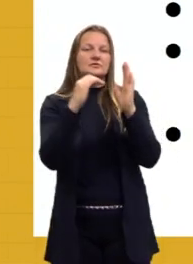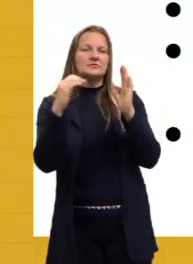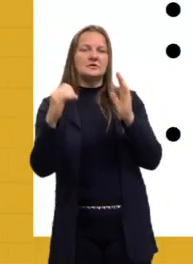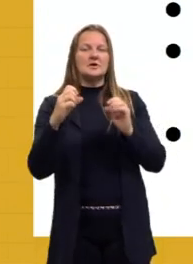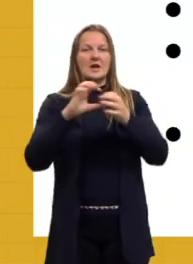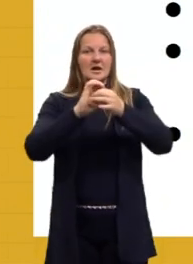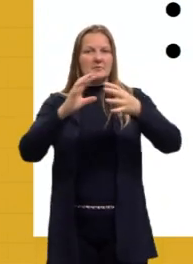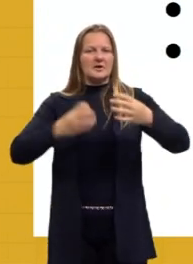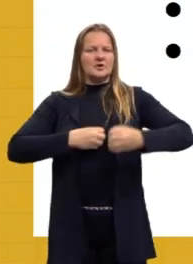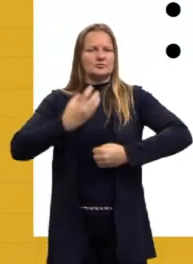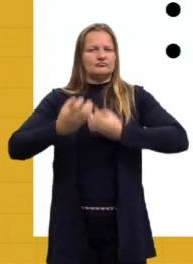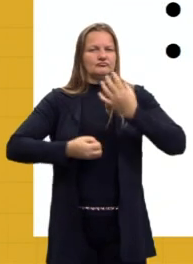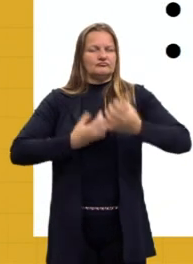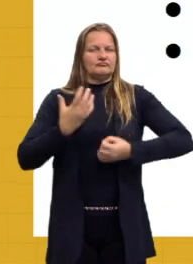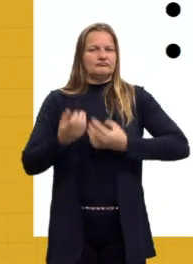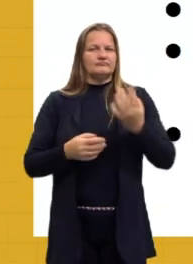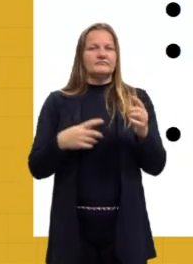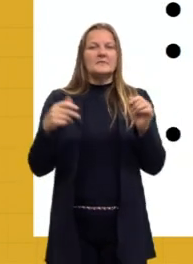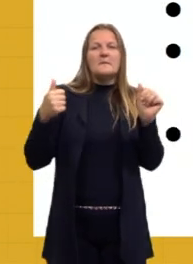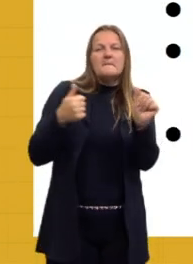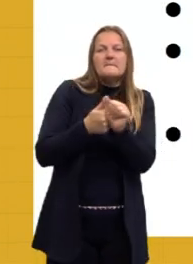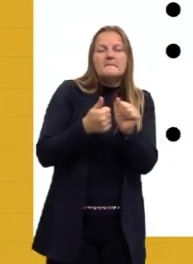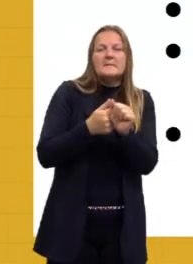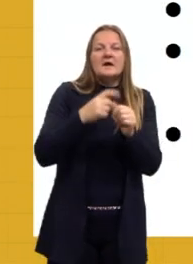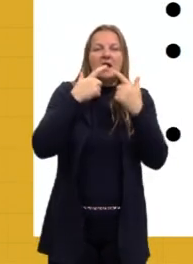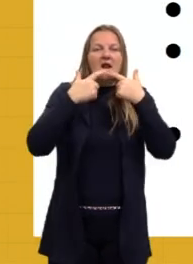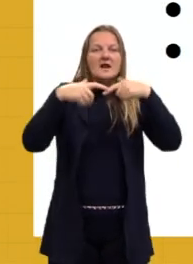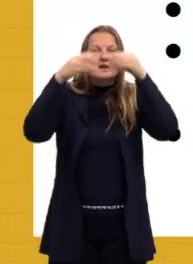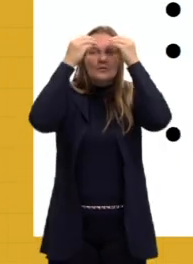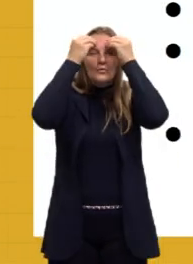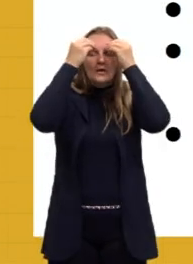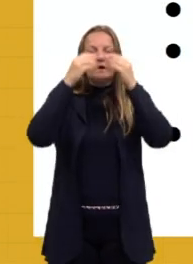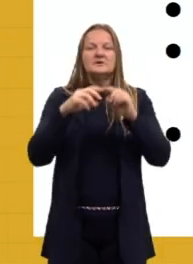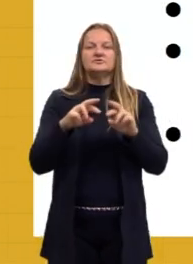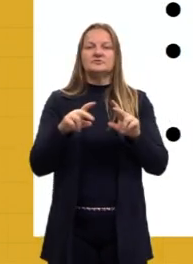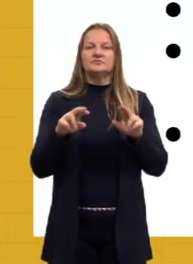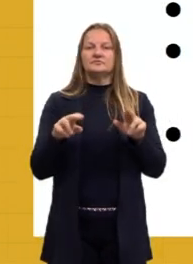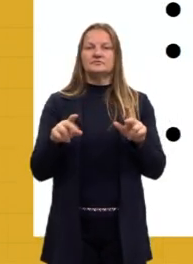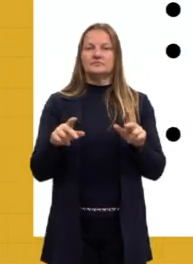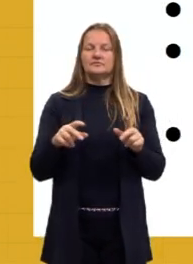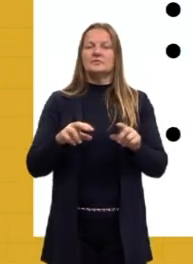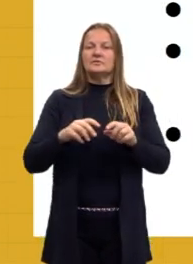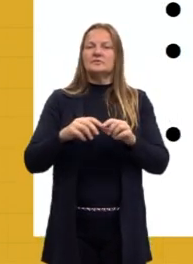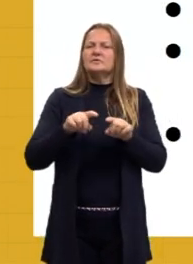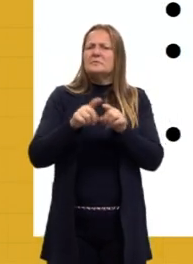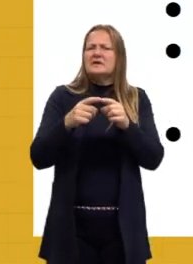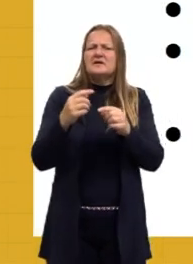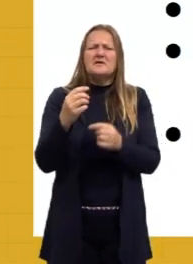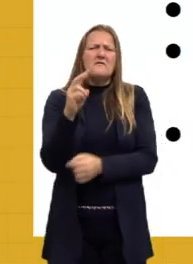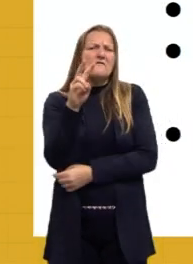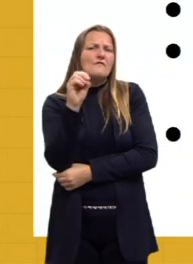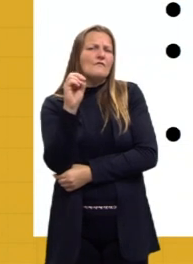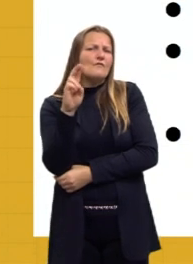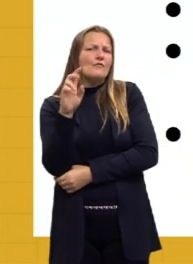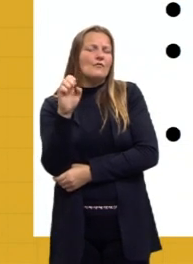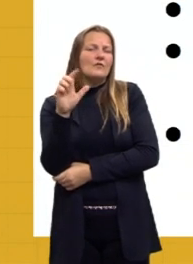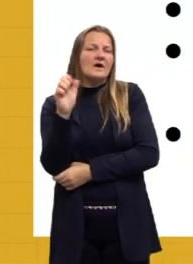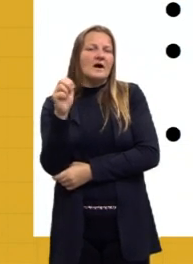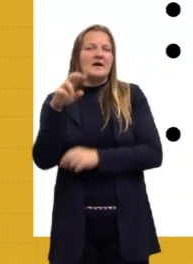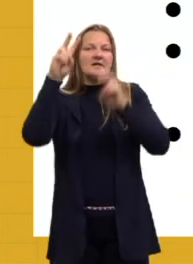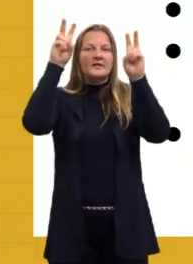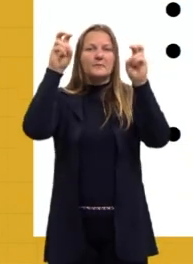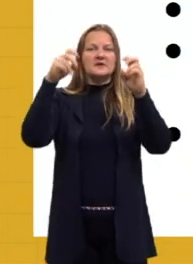liberdade de expressão, aproximação da linguagem oral com a utilização da linguagem coloquial e vulgar, temáticas